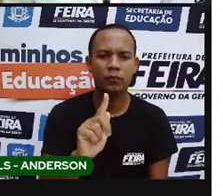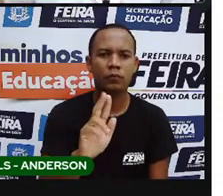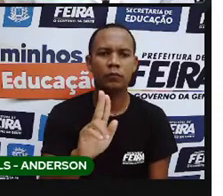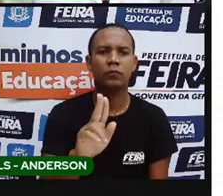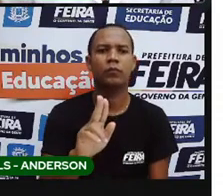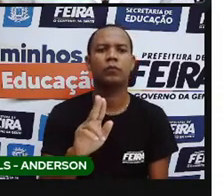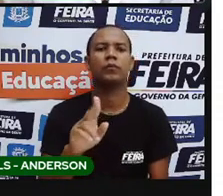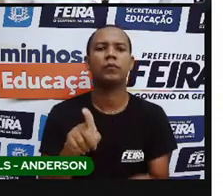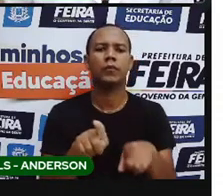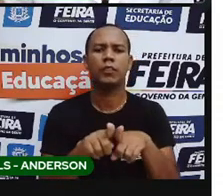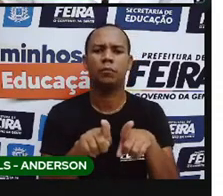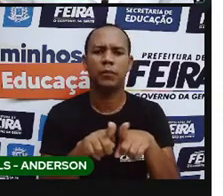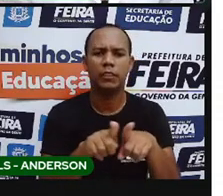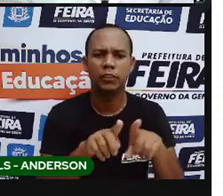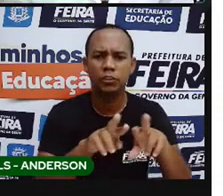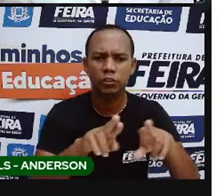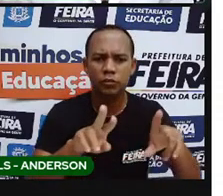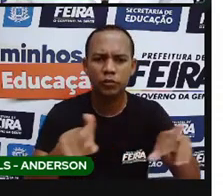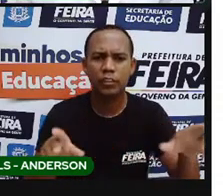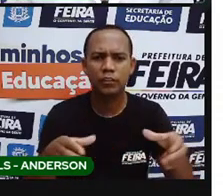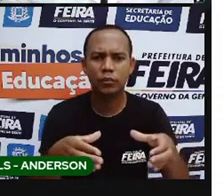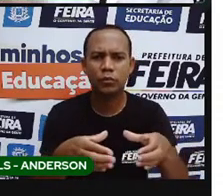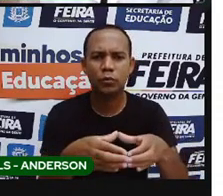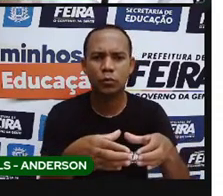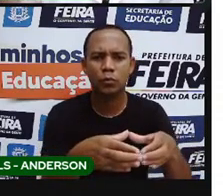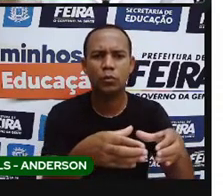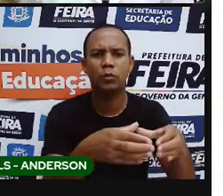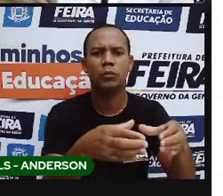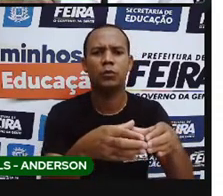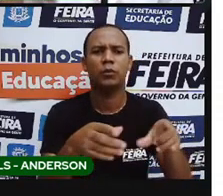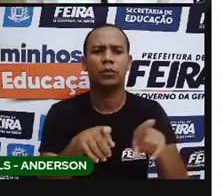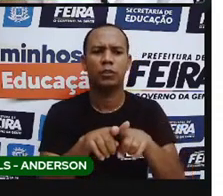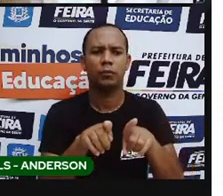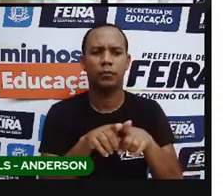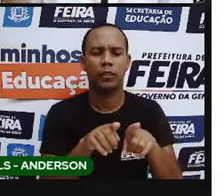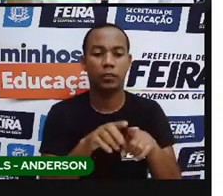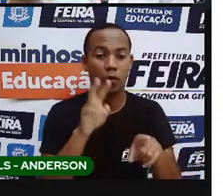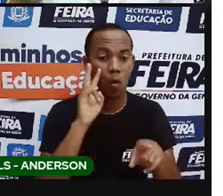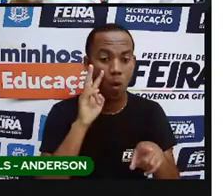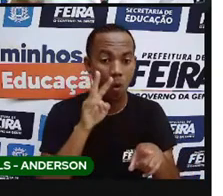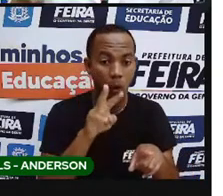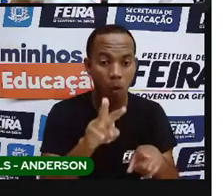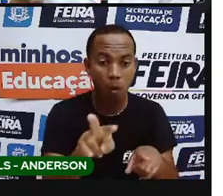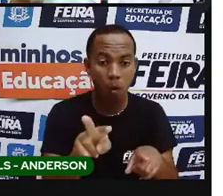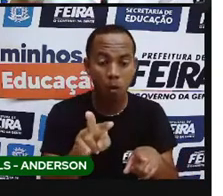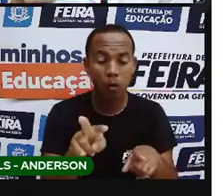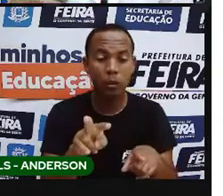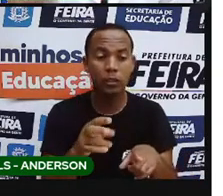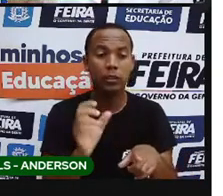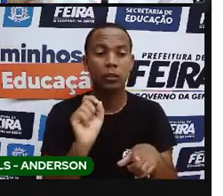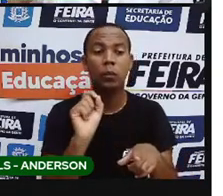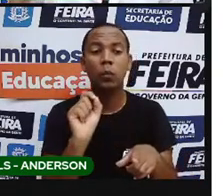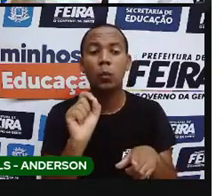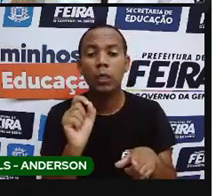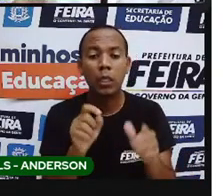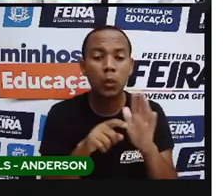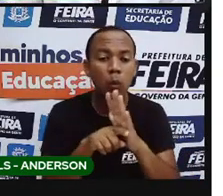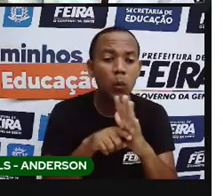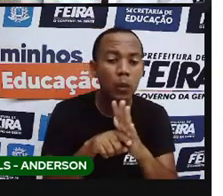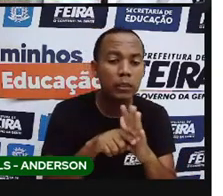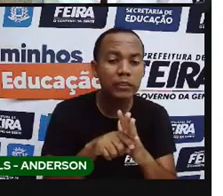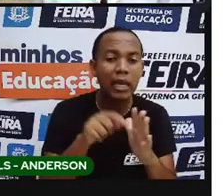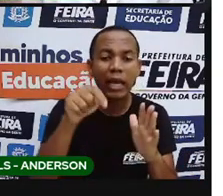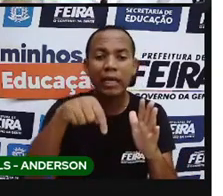a critéria de vocês pesquisar os outros nomes ou não. Então, olhadinha, olha a distracurisidade, peraí que na Bahia